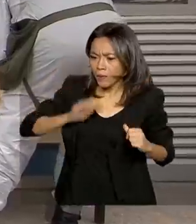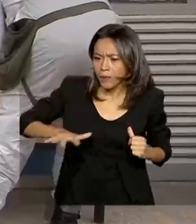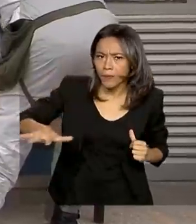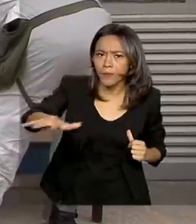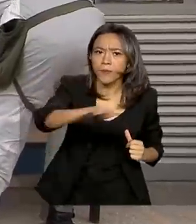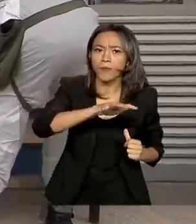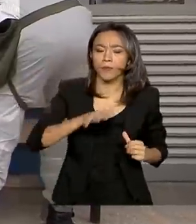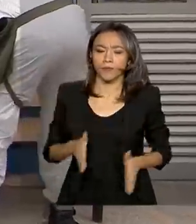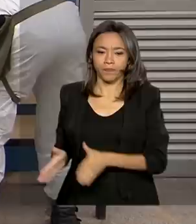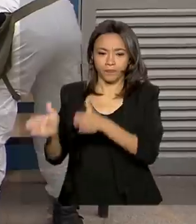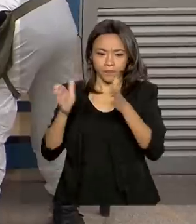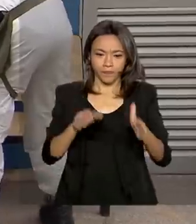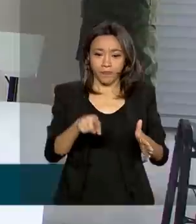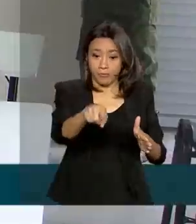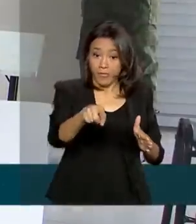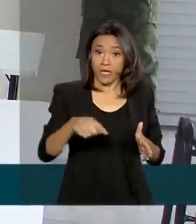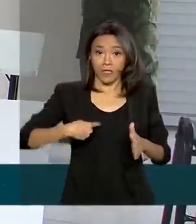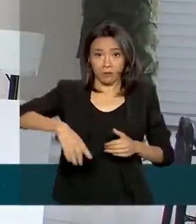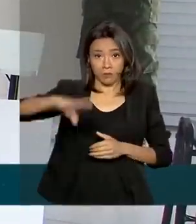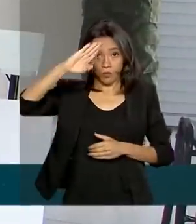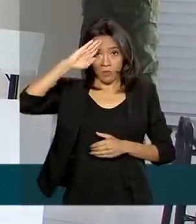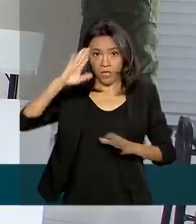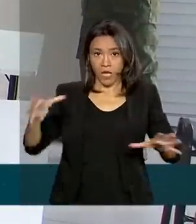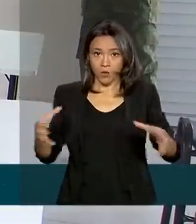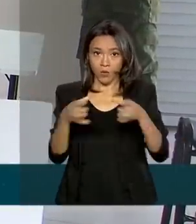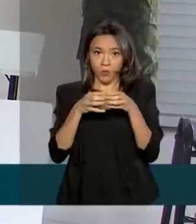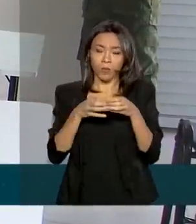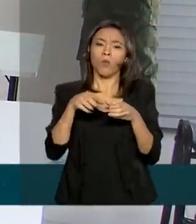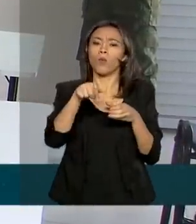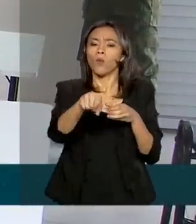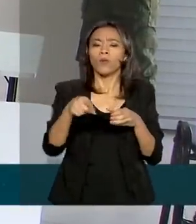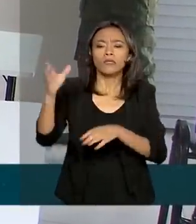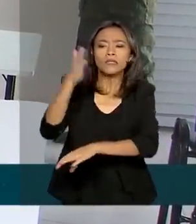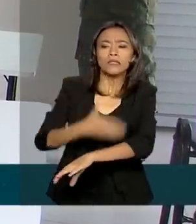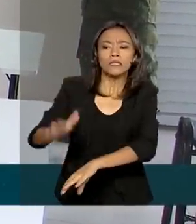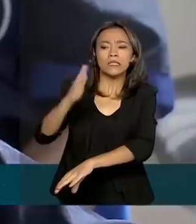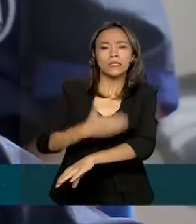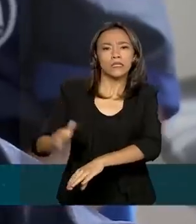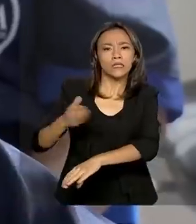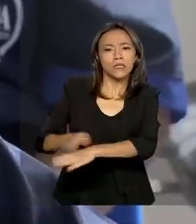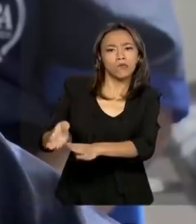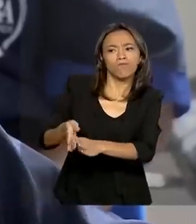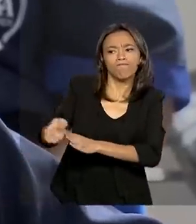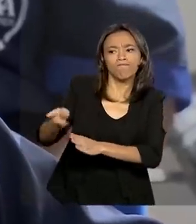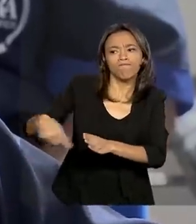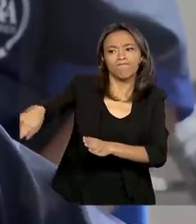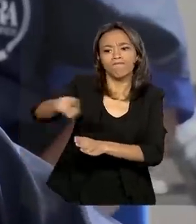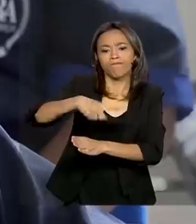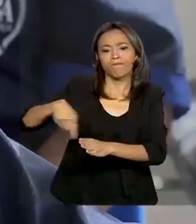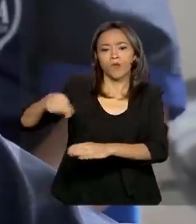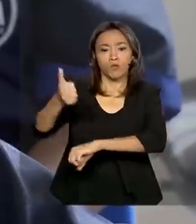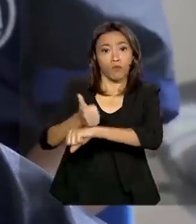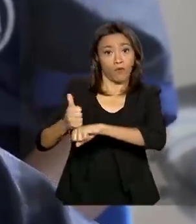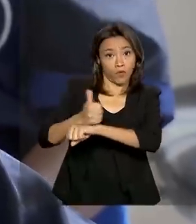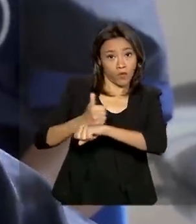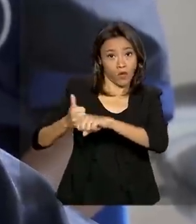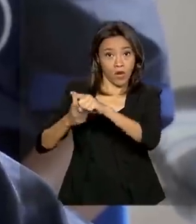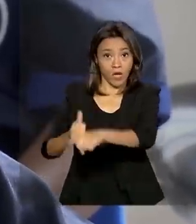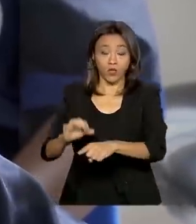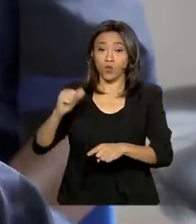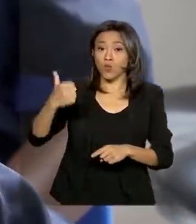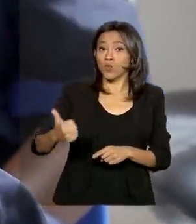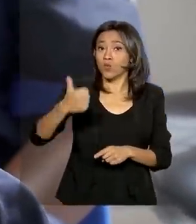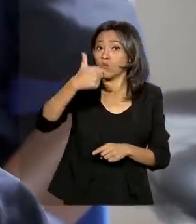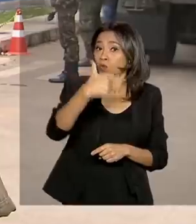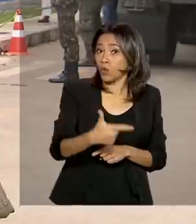Além da desinfecção, os militares também promoveram a capacitação dos funcionários das unidades básicas de saúde 1, 2